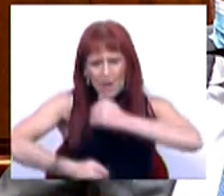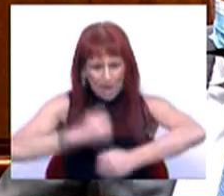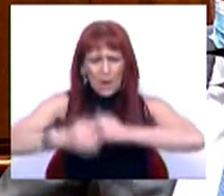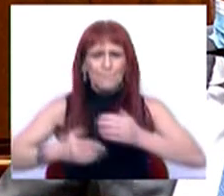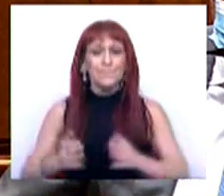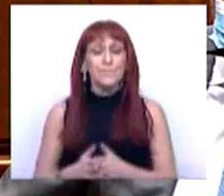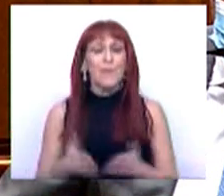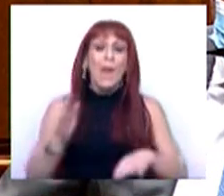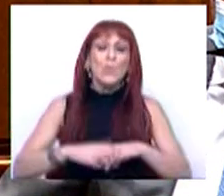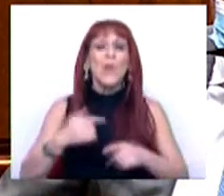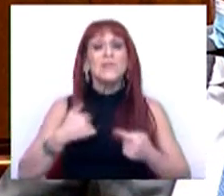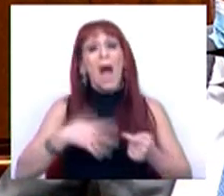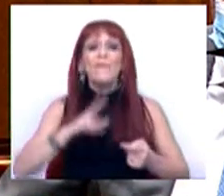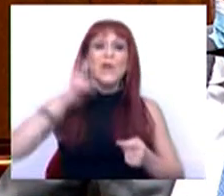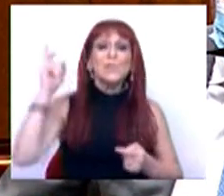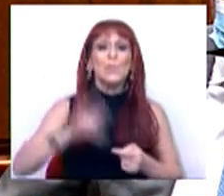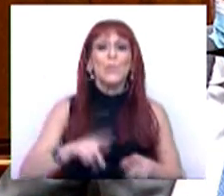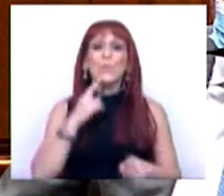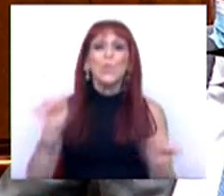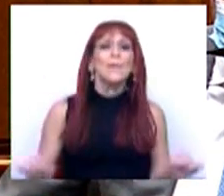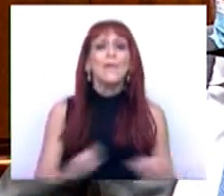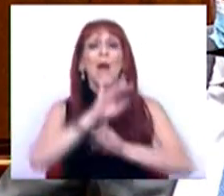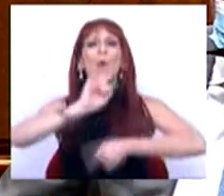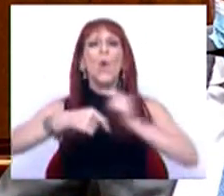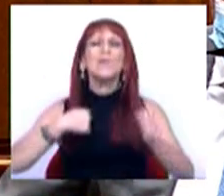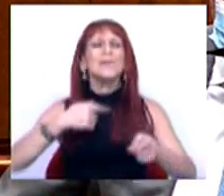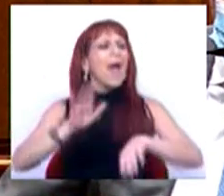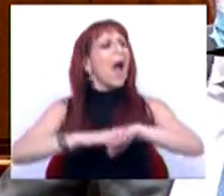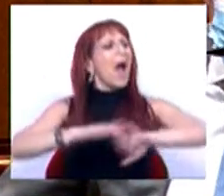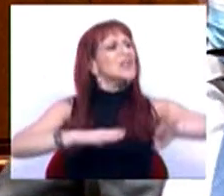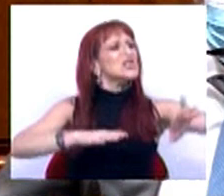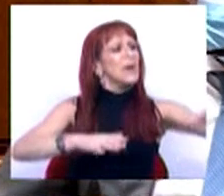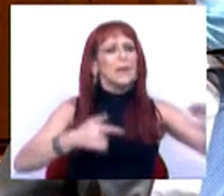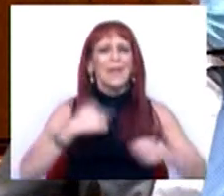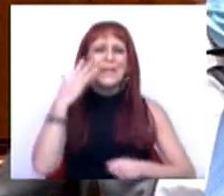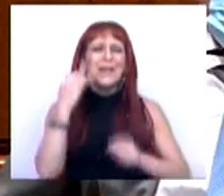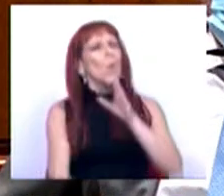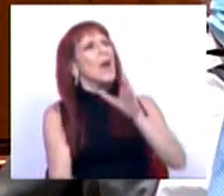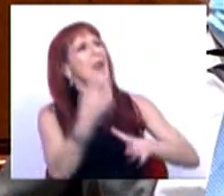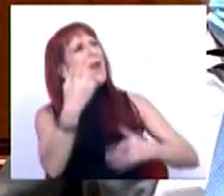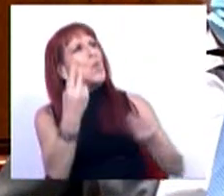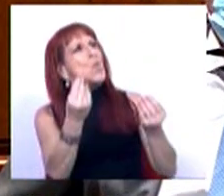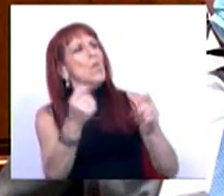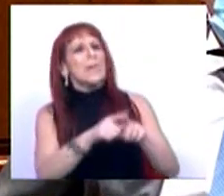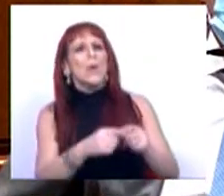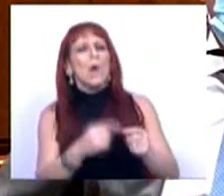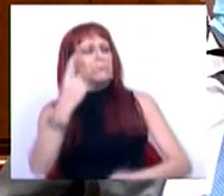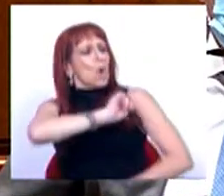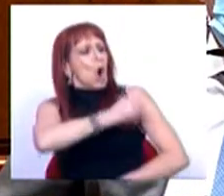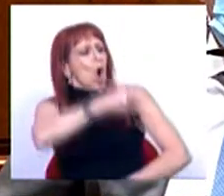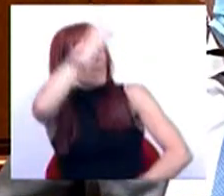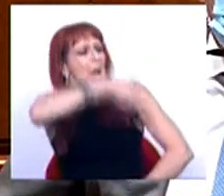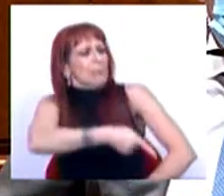E é por isso que eu também quero responder de forma muito clara àqueles que à esquerda tentam criar uma supremacia